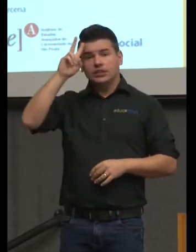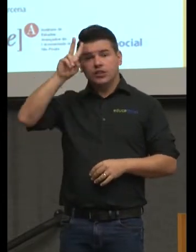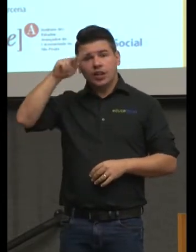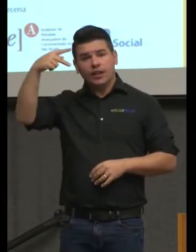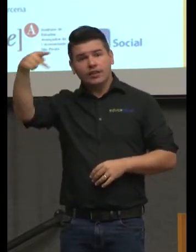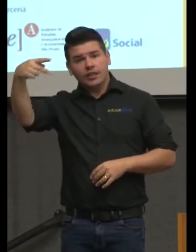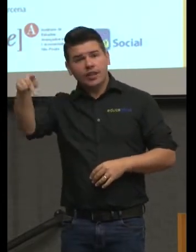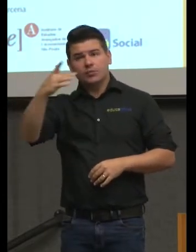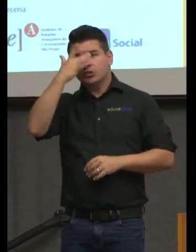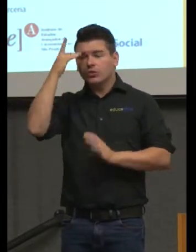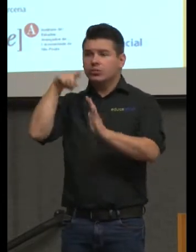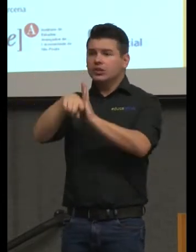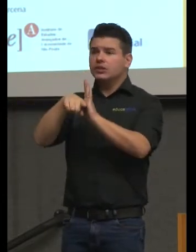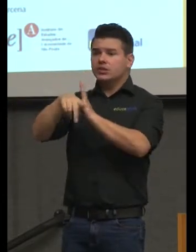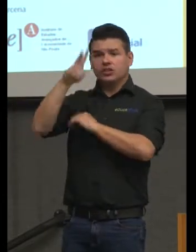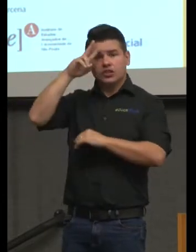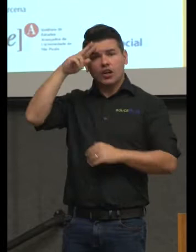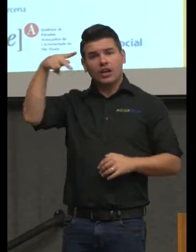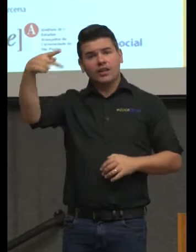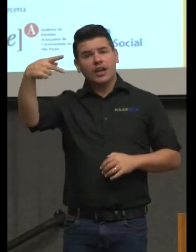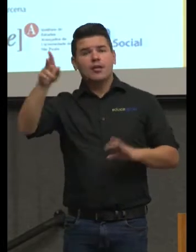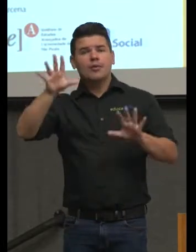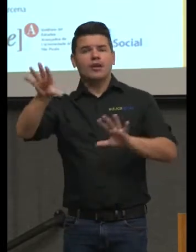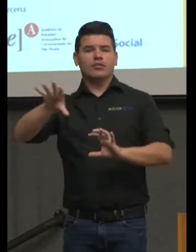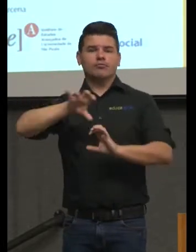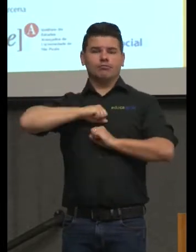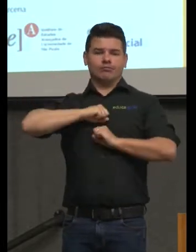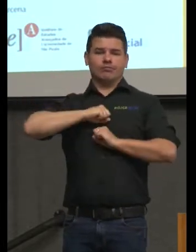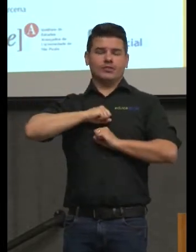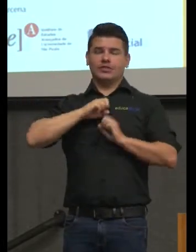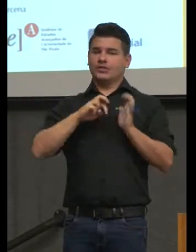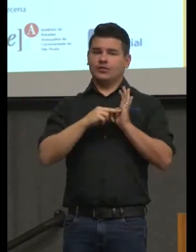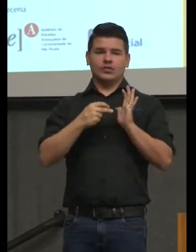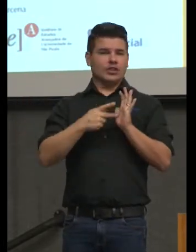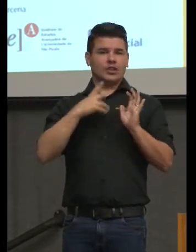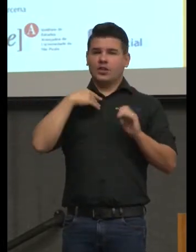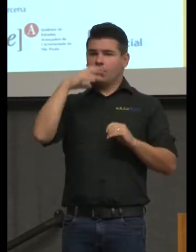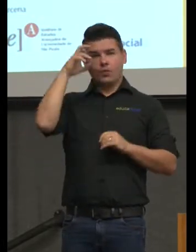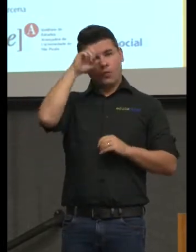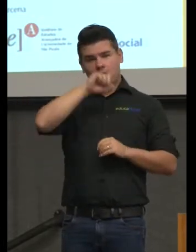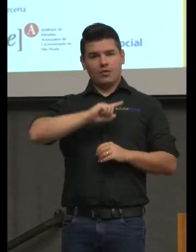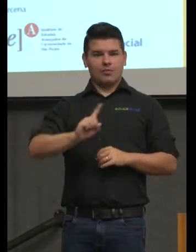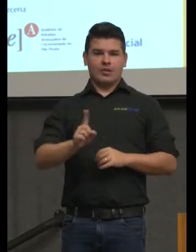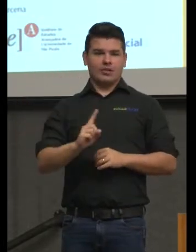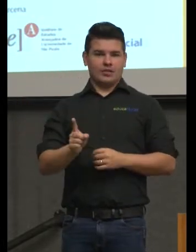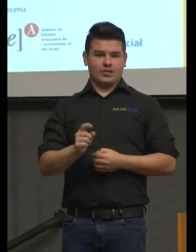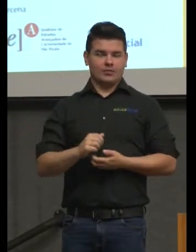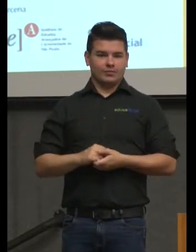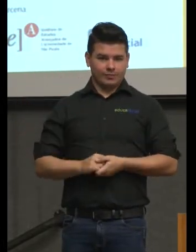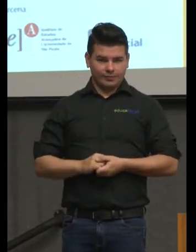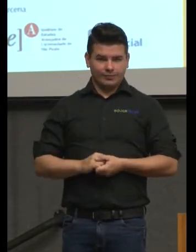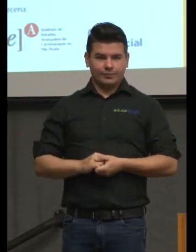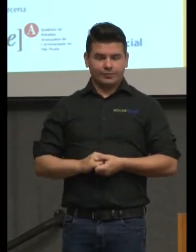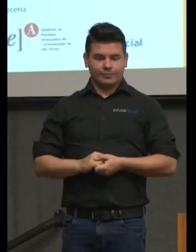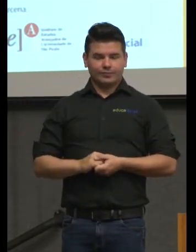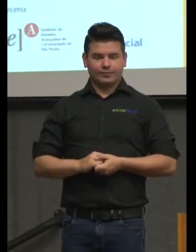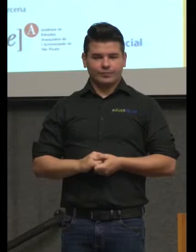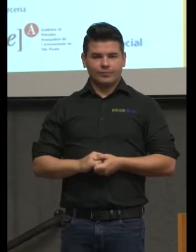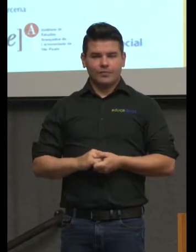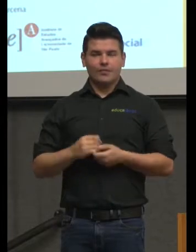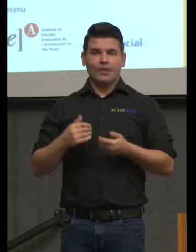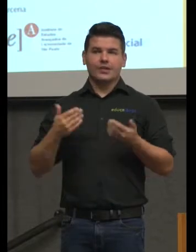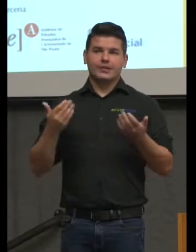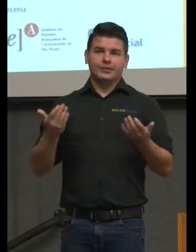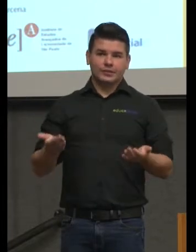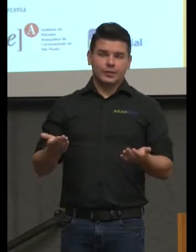historiadores e não se apropria da história, não se insere na história da qual nós somos parte. Então,